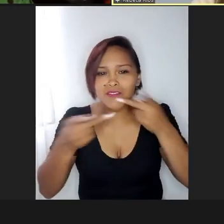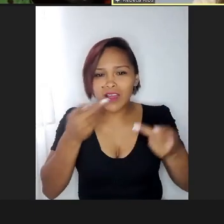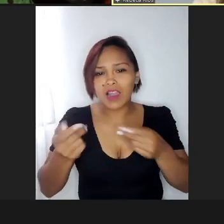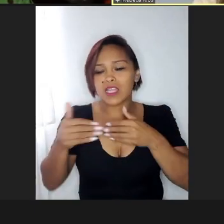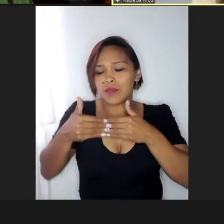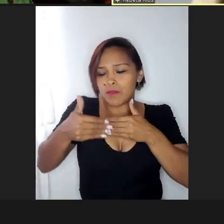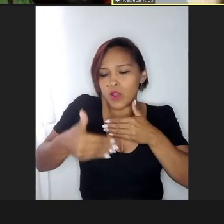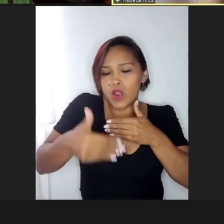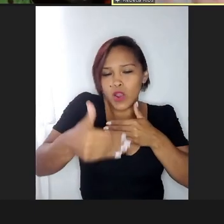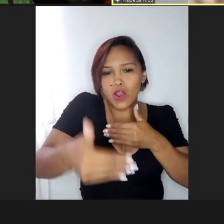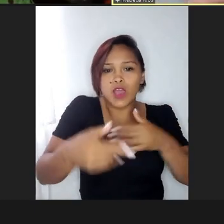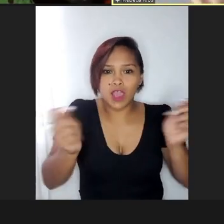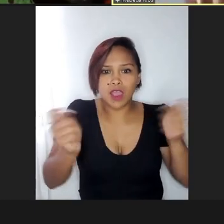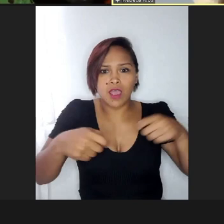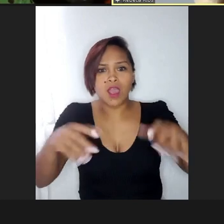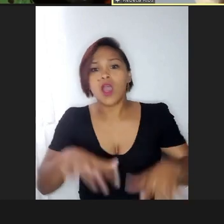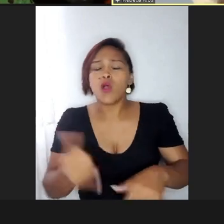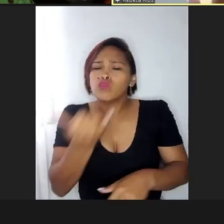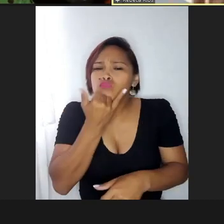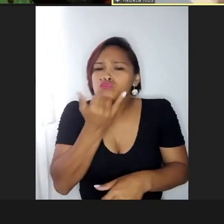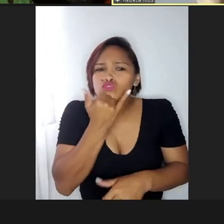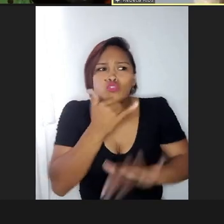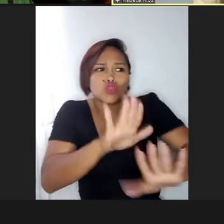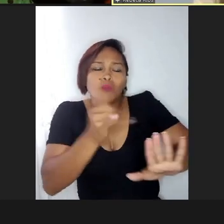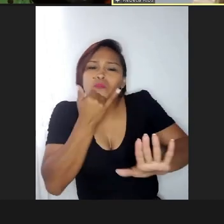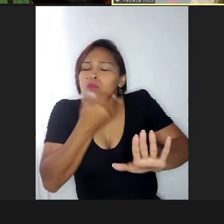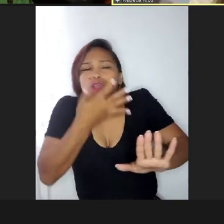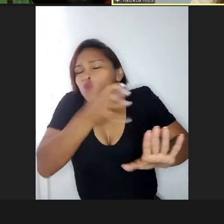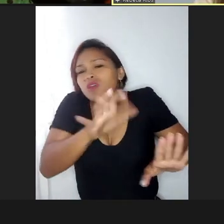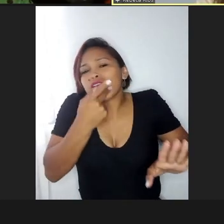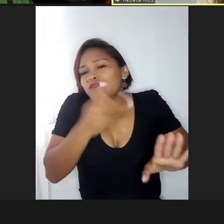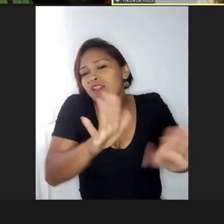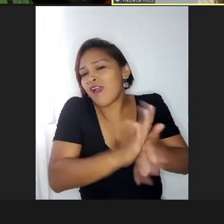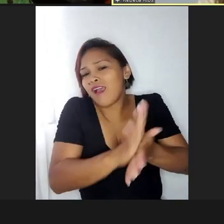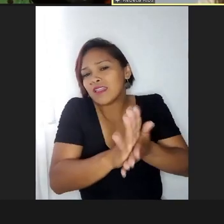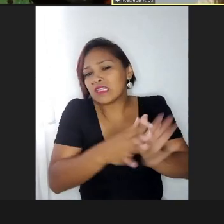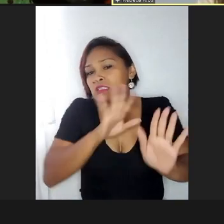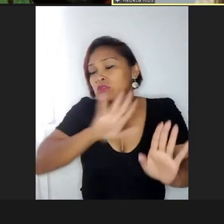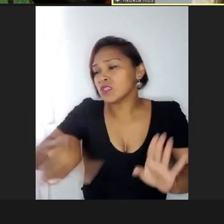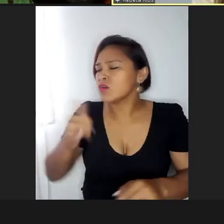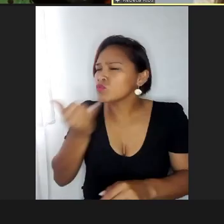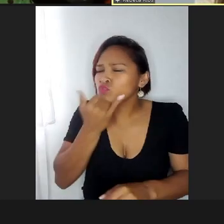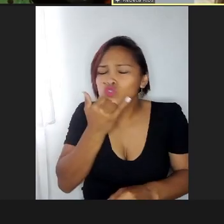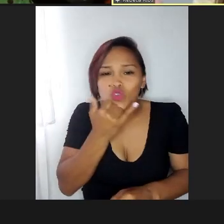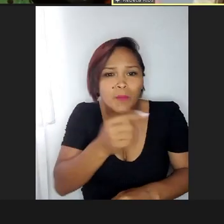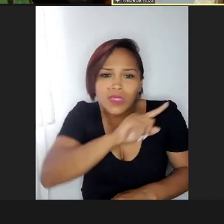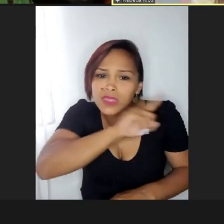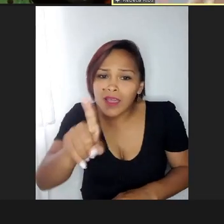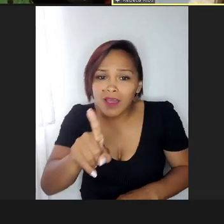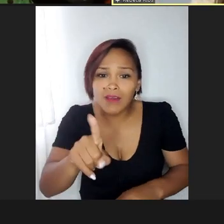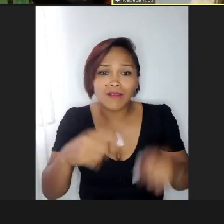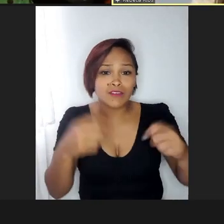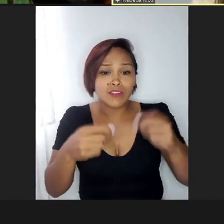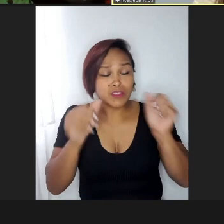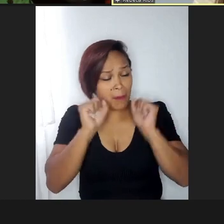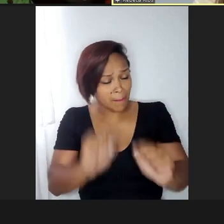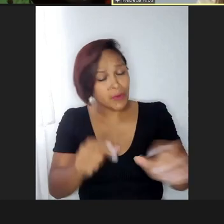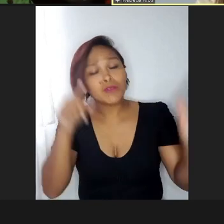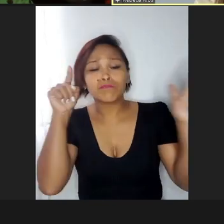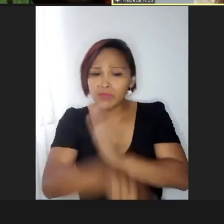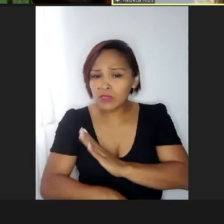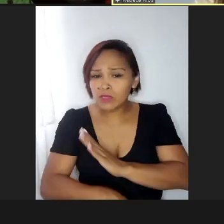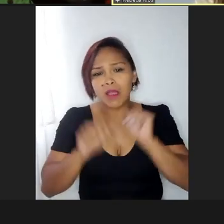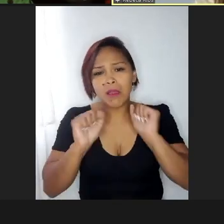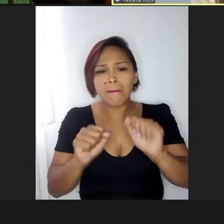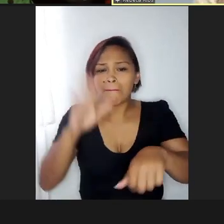e aí a pessoa fica, ah não, desculpa, desculpa, eu não queria falar nada, e não é desculpa, gente, não é, você pode perguntar, porque quanto